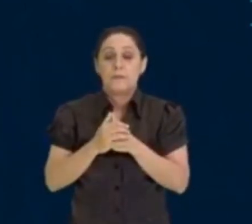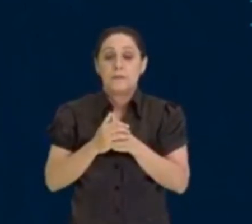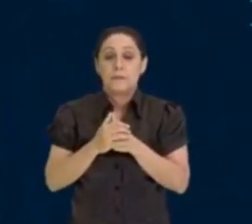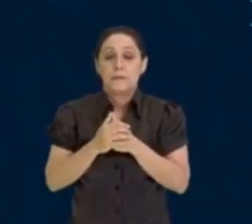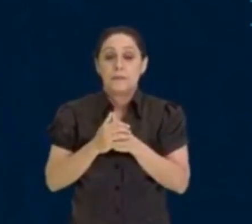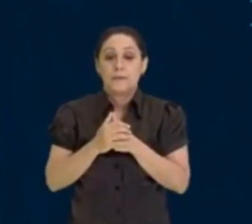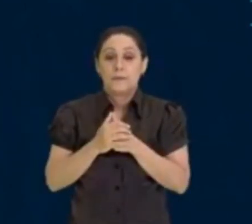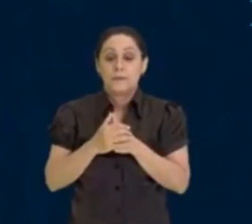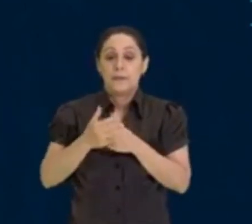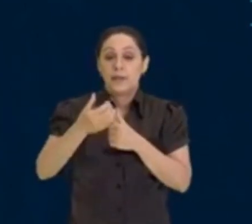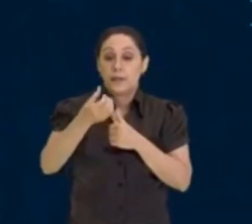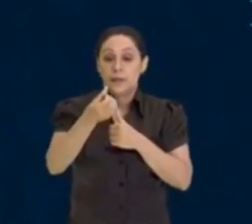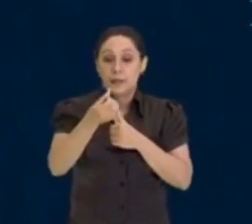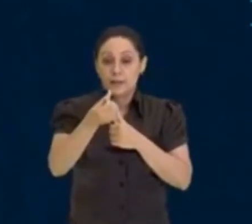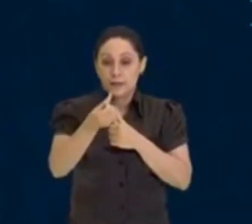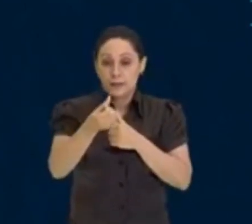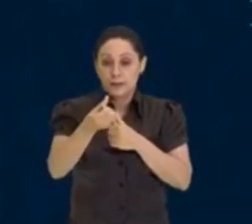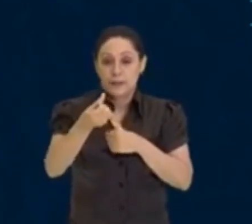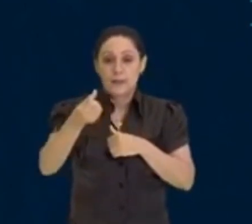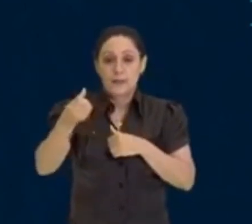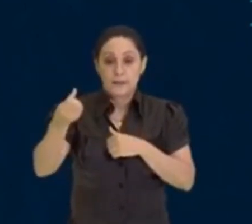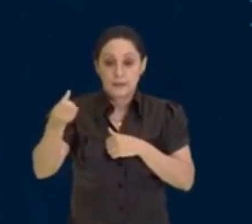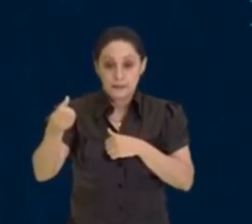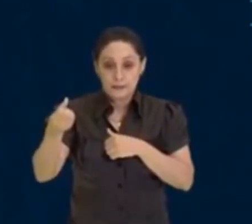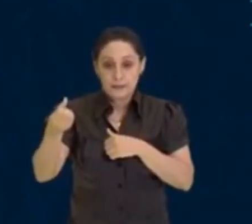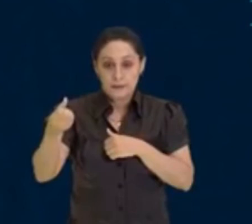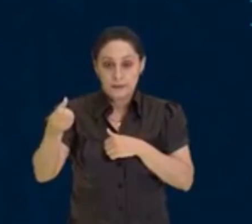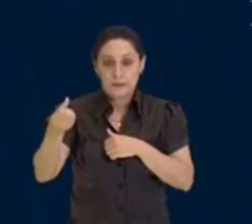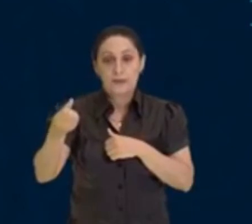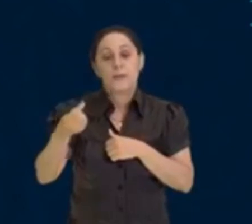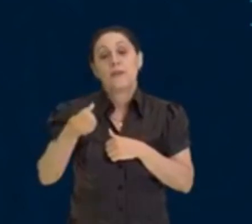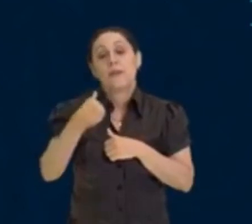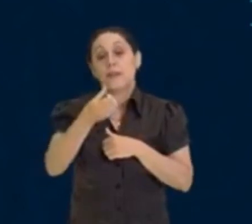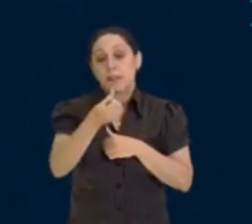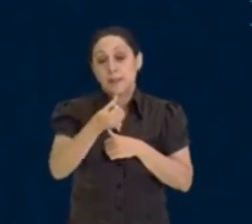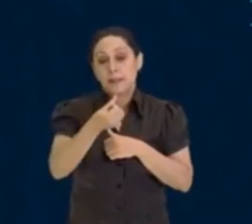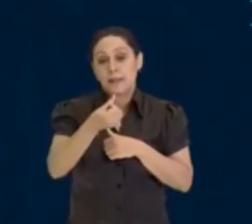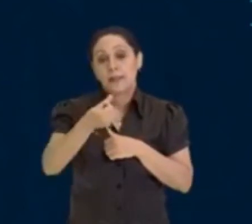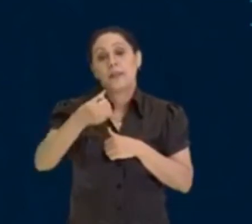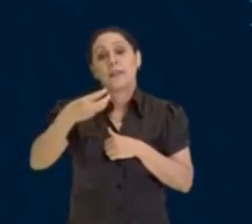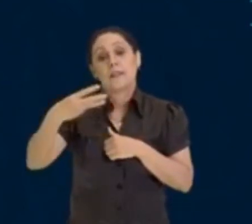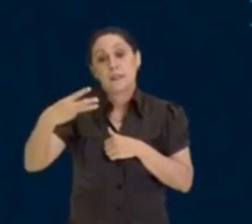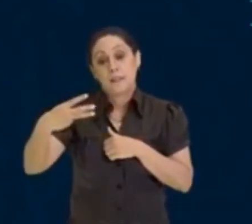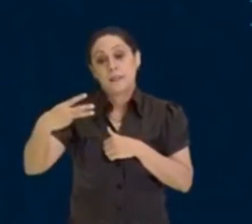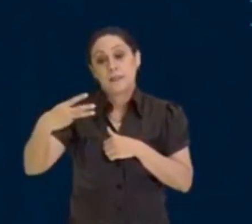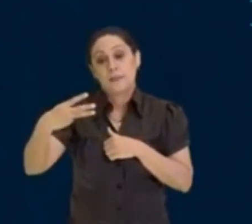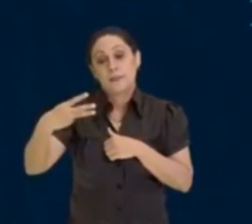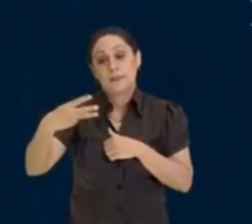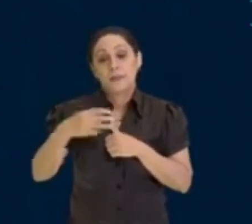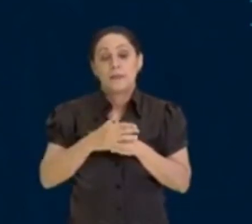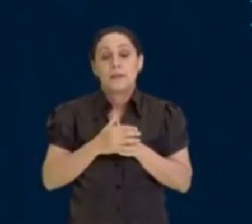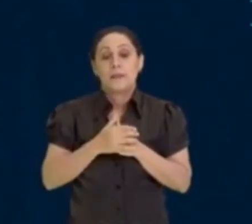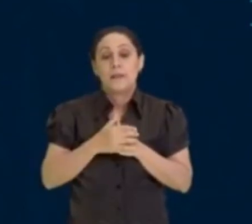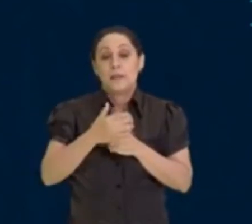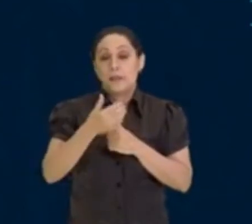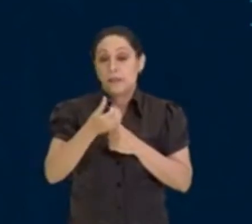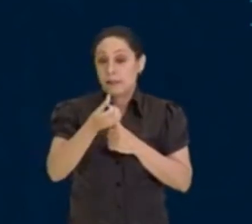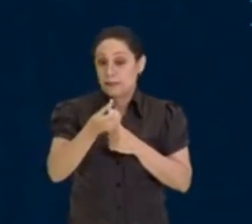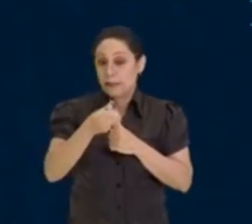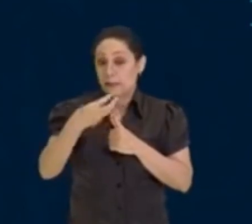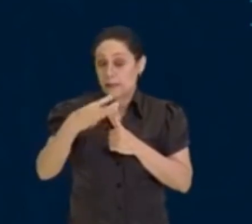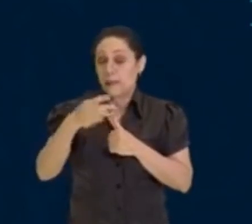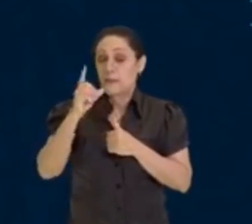vai dar 60, 6 por 2, vai dar 3, vai dar 63. 63 é um número